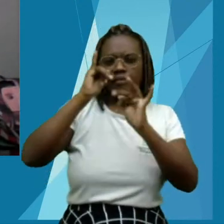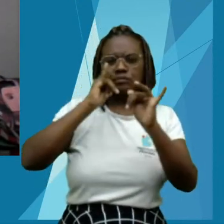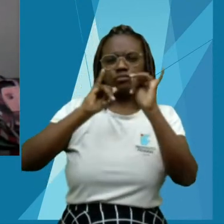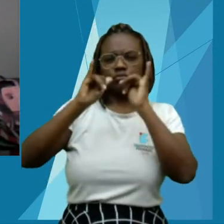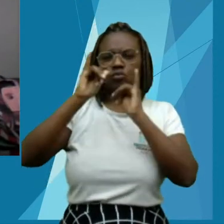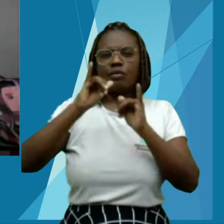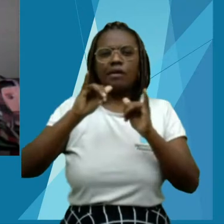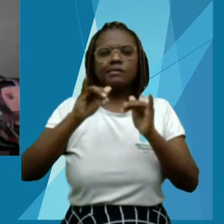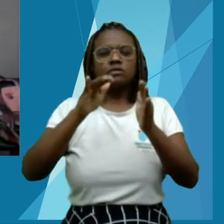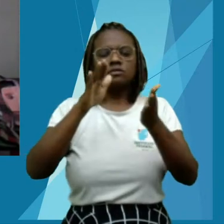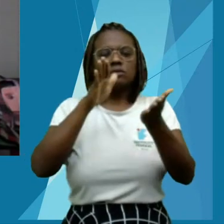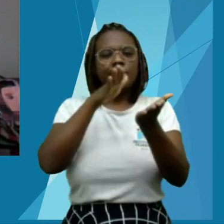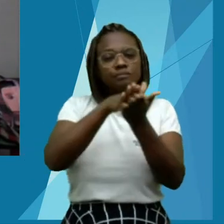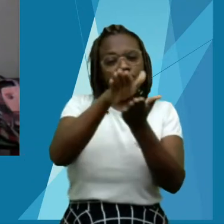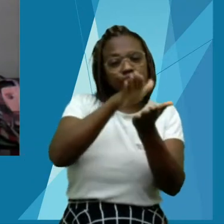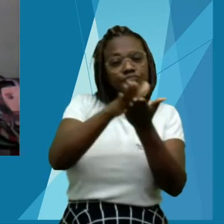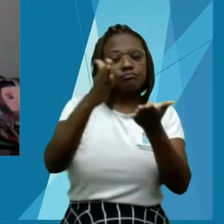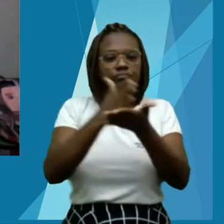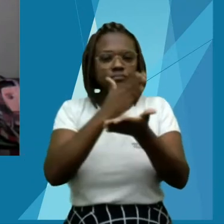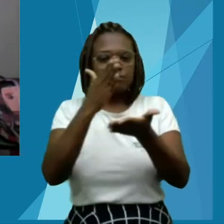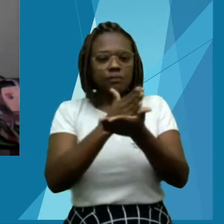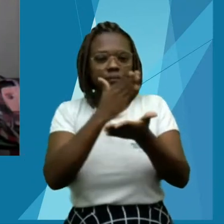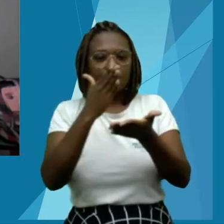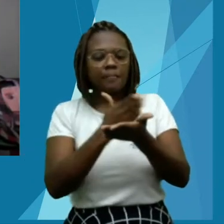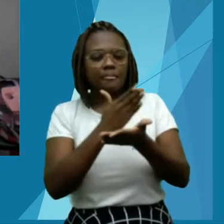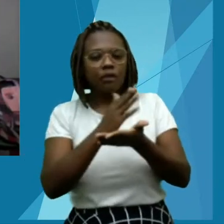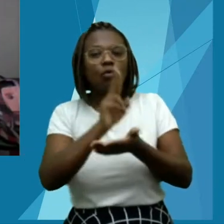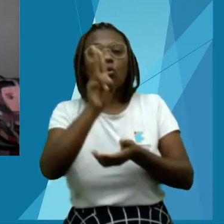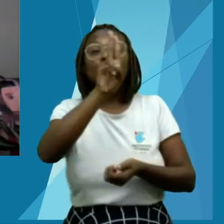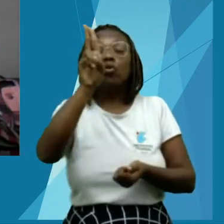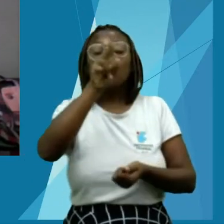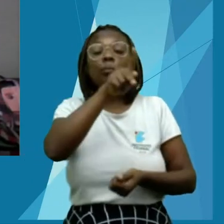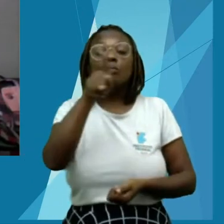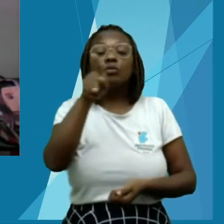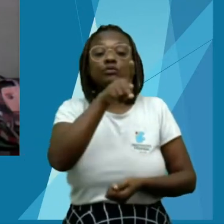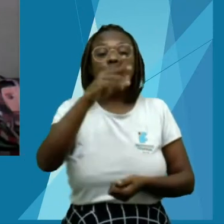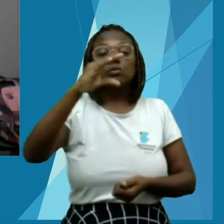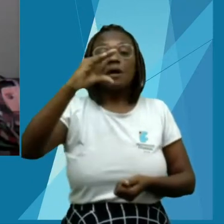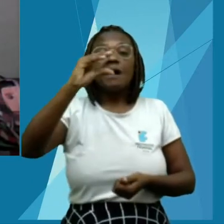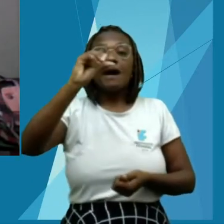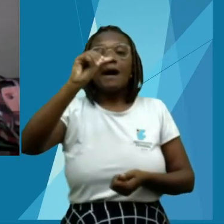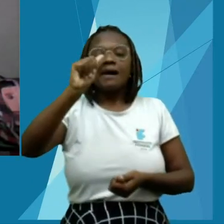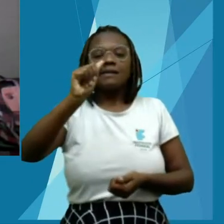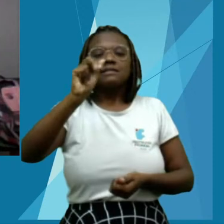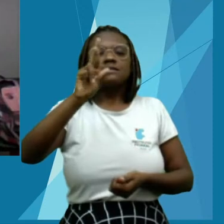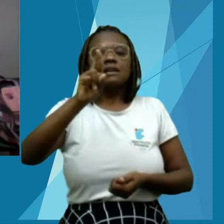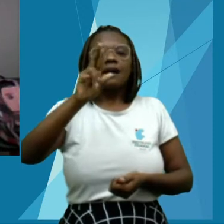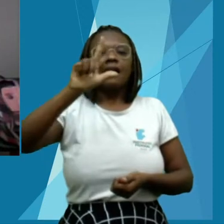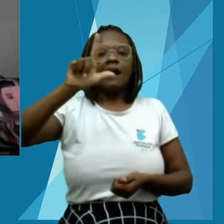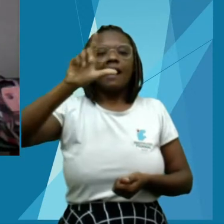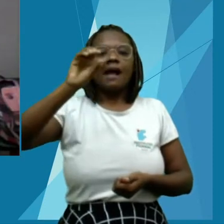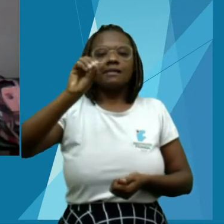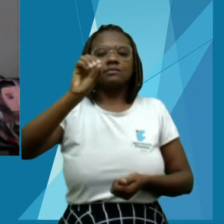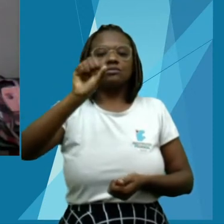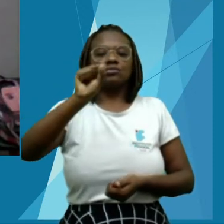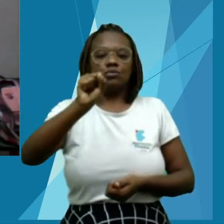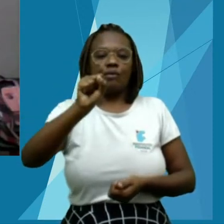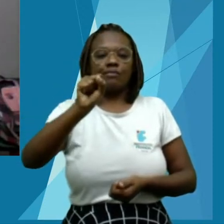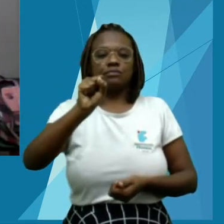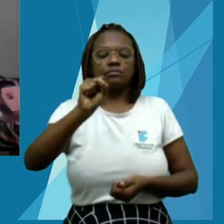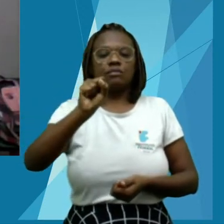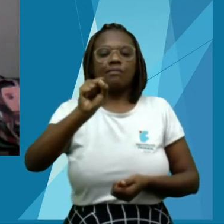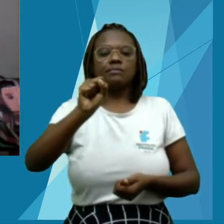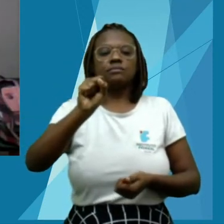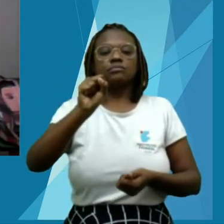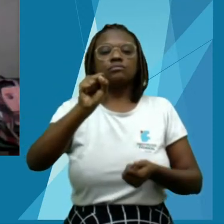editora APRES Seu autor é o professor Carlos Henrique Profilio Marques, do Campus